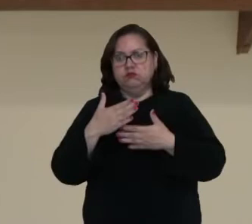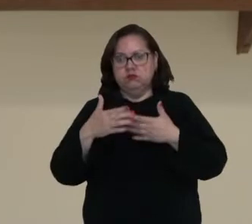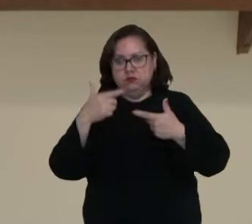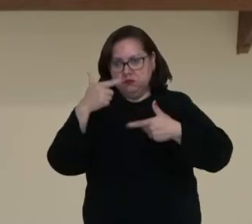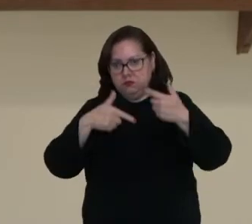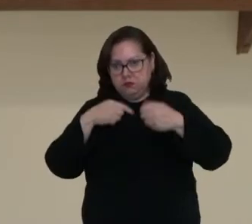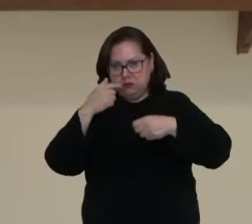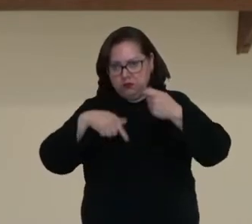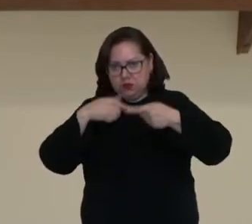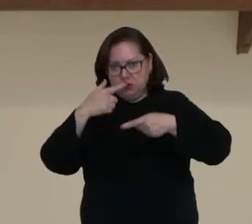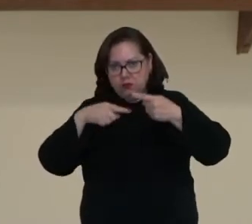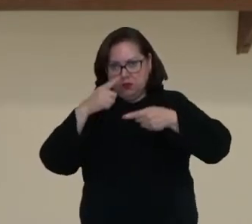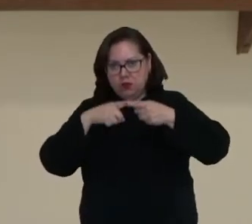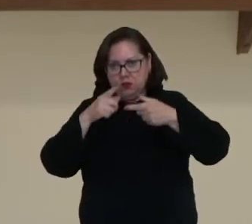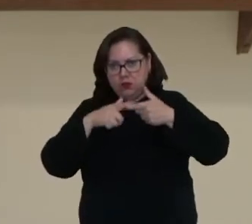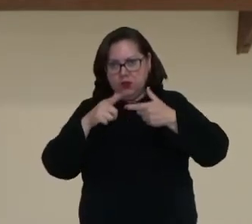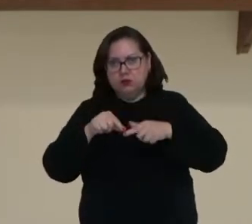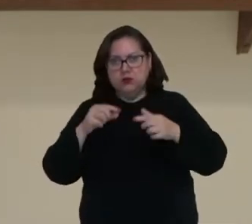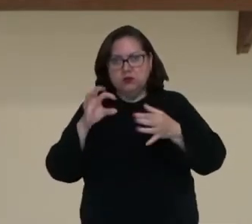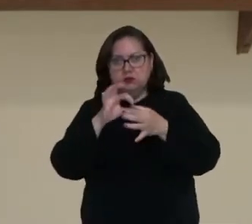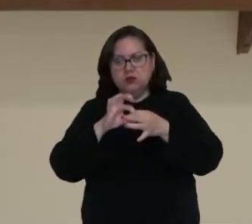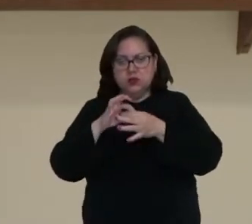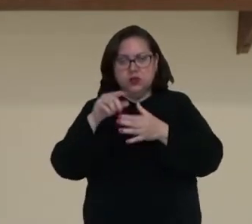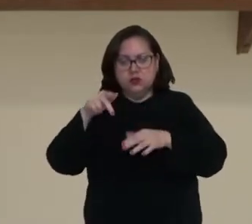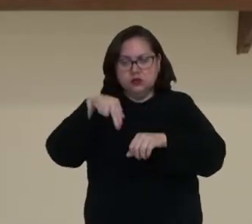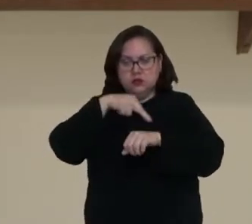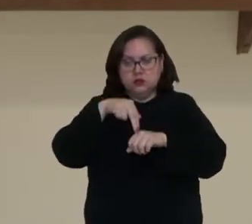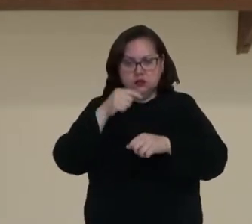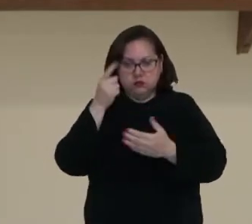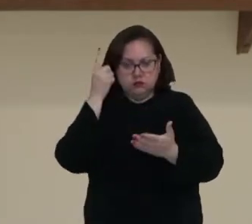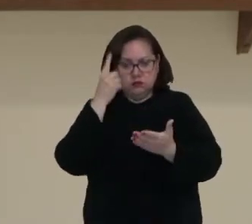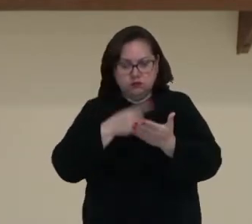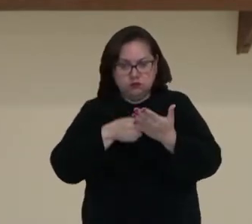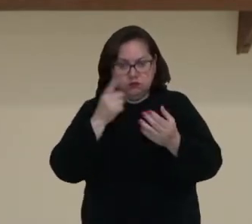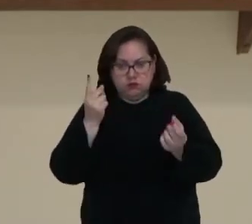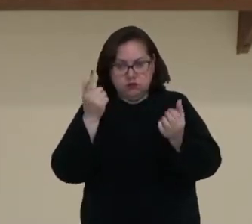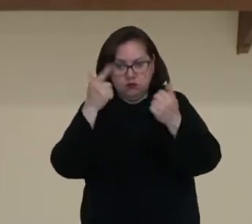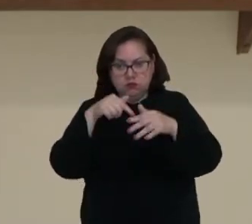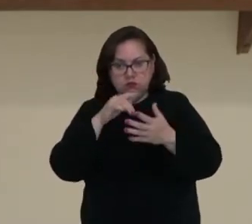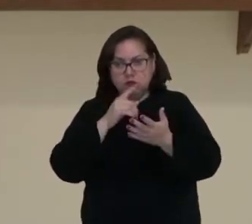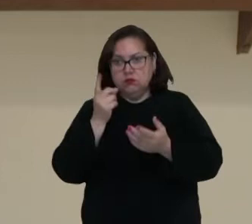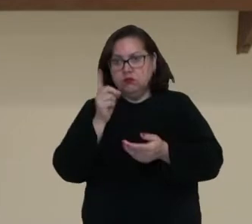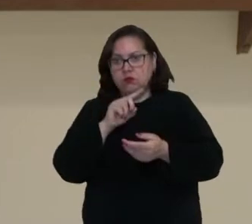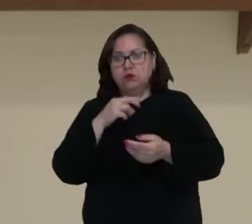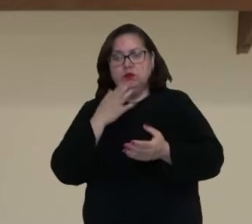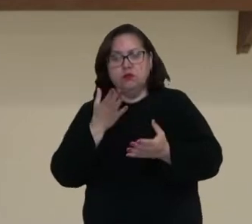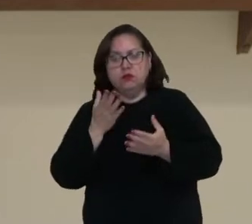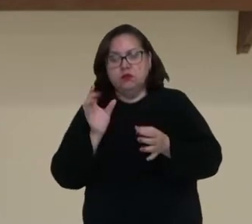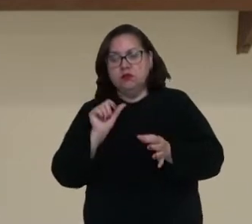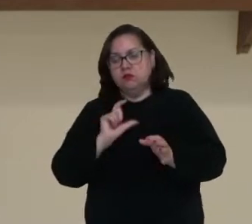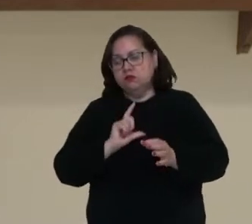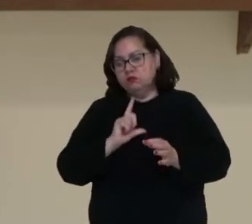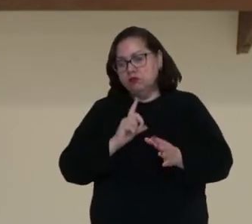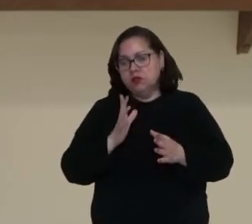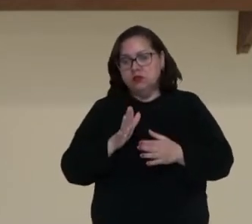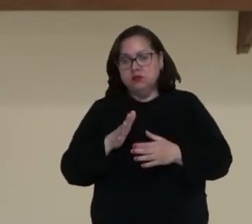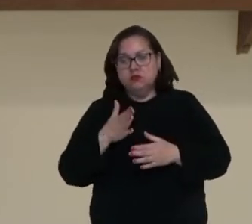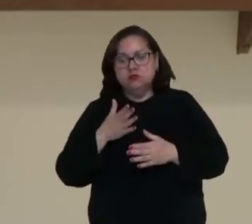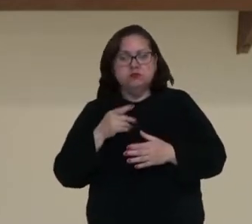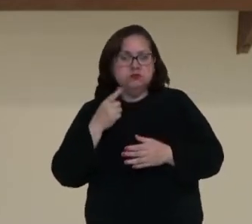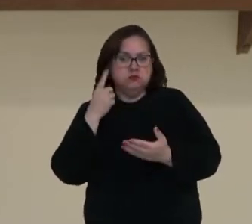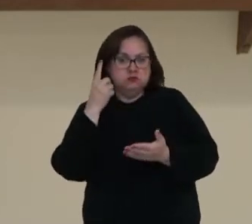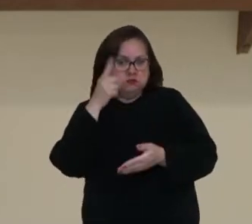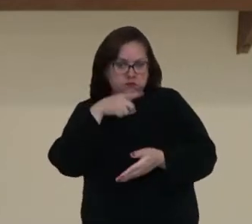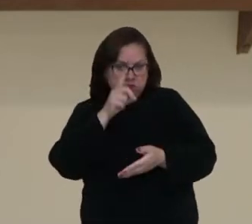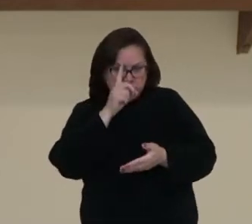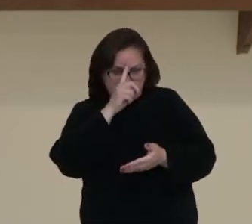conflitos, a Liga das Nações, ela vai condenar esse ataque, no entanto, ela vai ficar apenas numa condenação